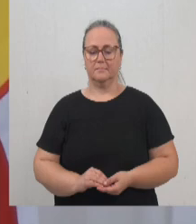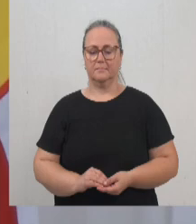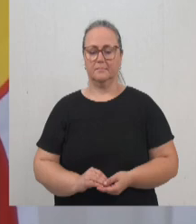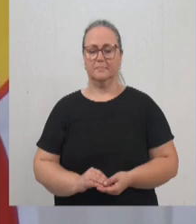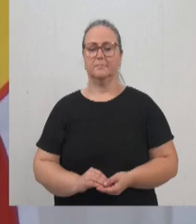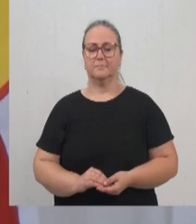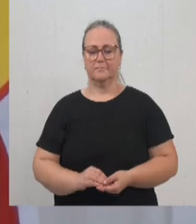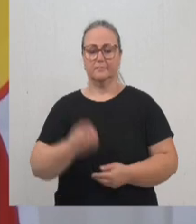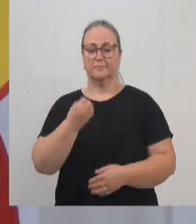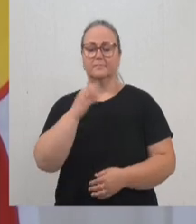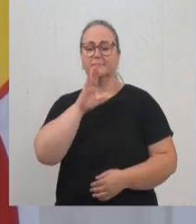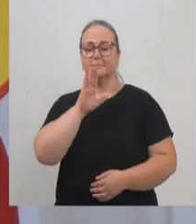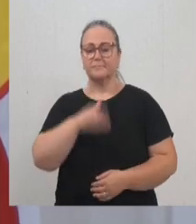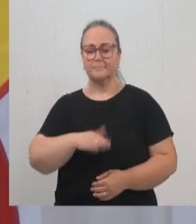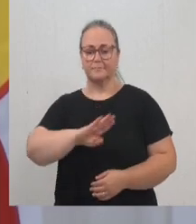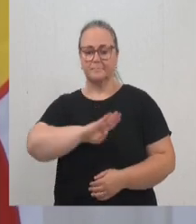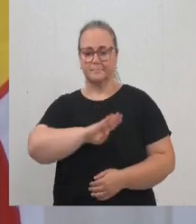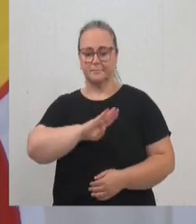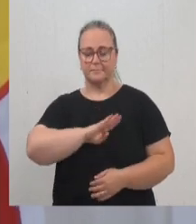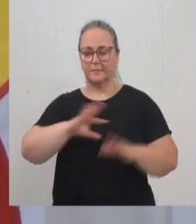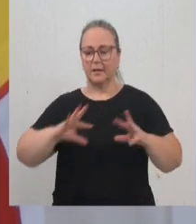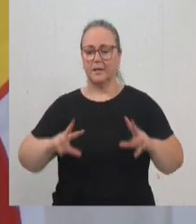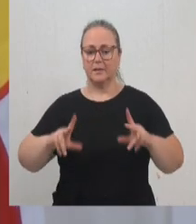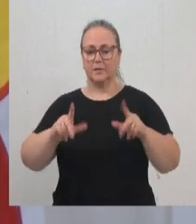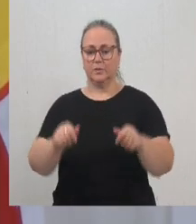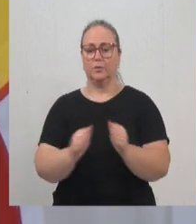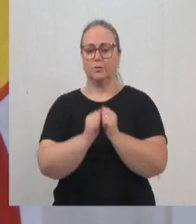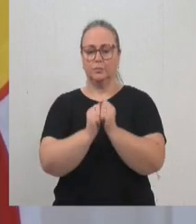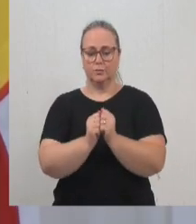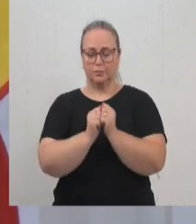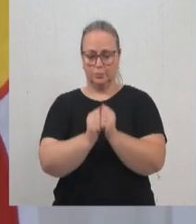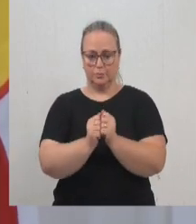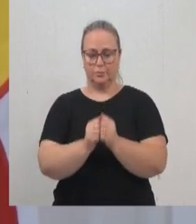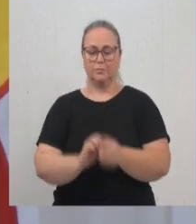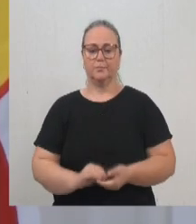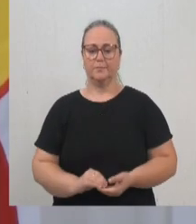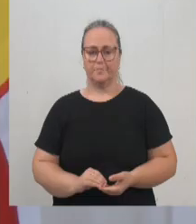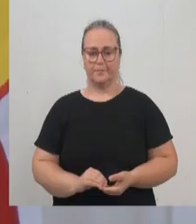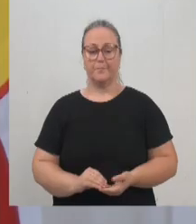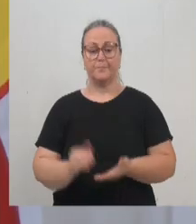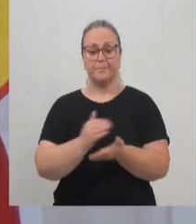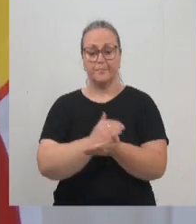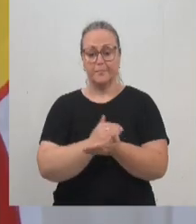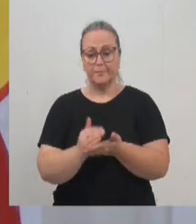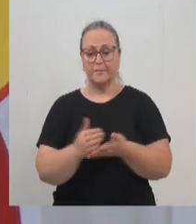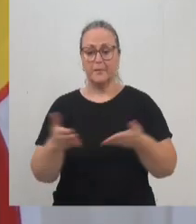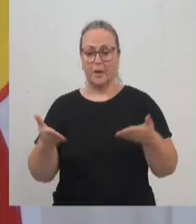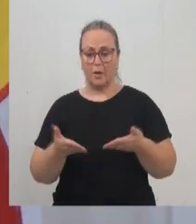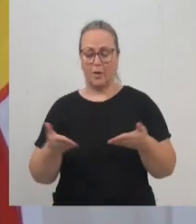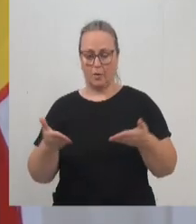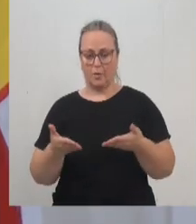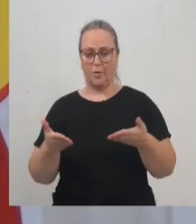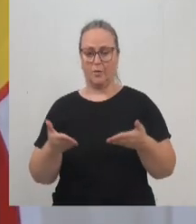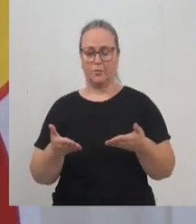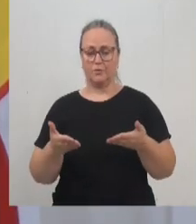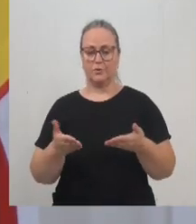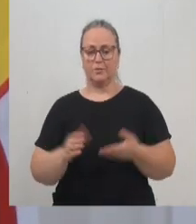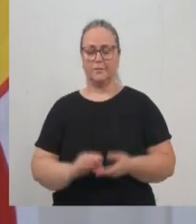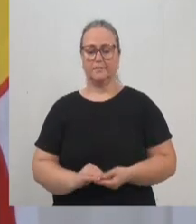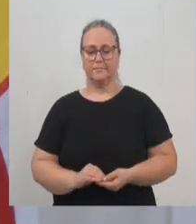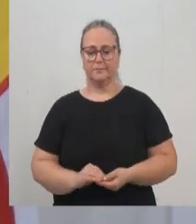Boa tarde, colegas vereadores e a todos que nos acompanham. Iniciei o meu pronunciamento de hoje com uma